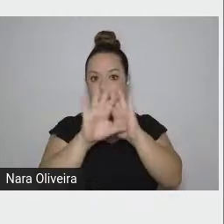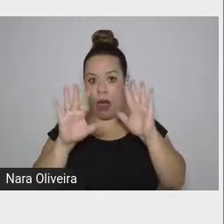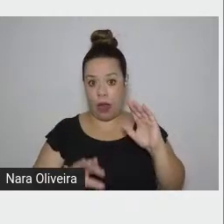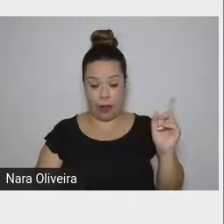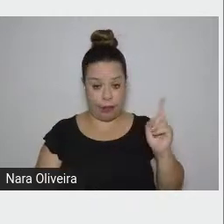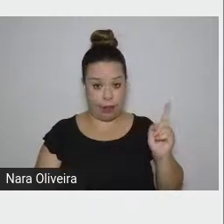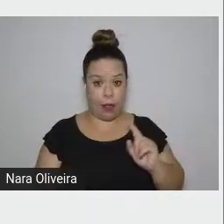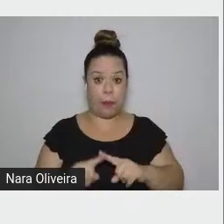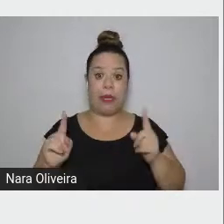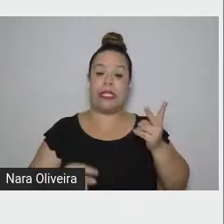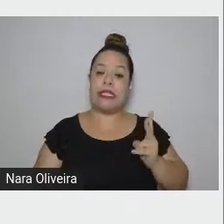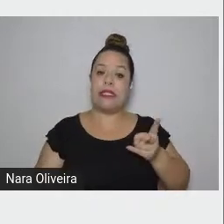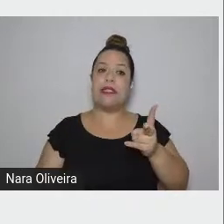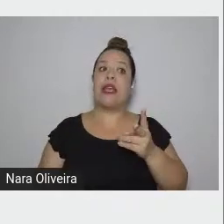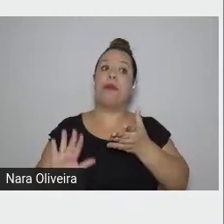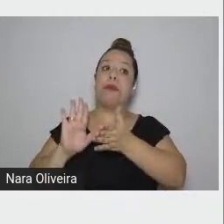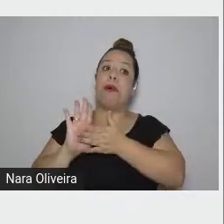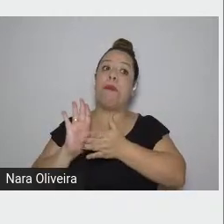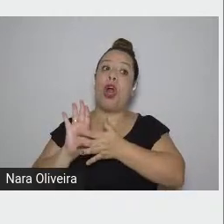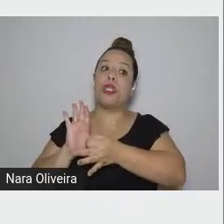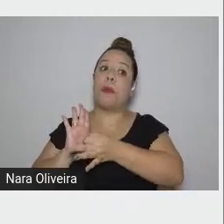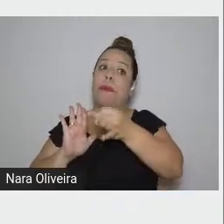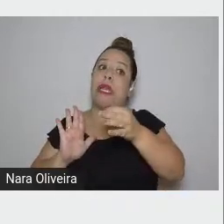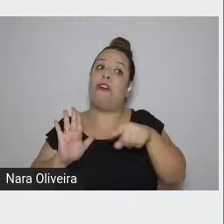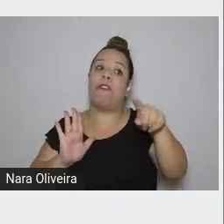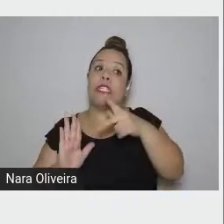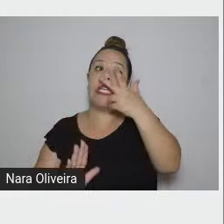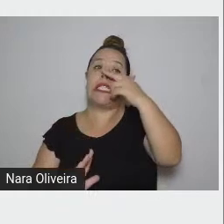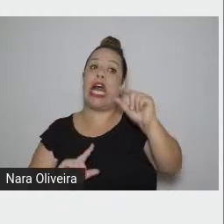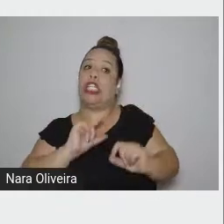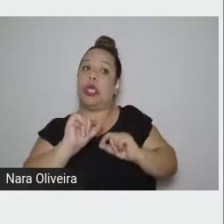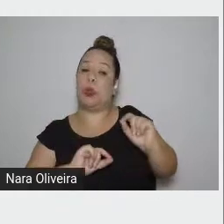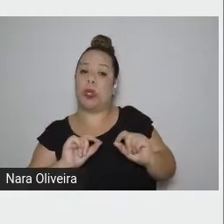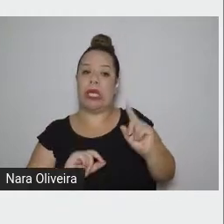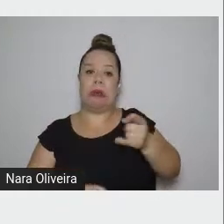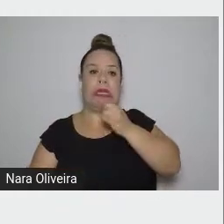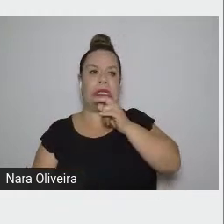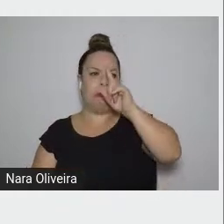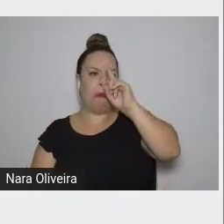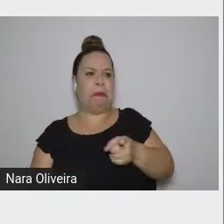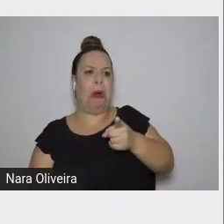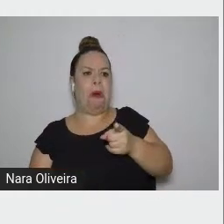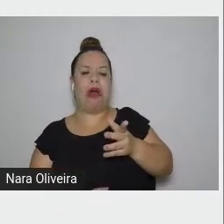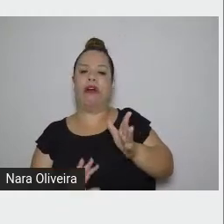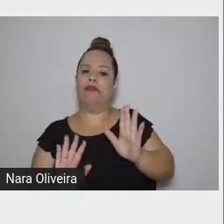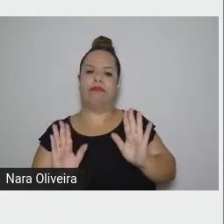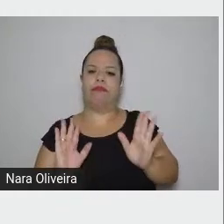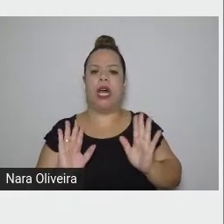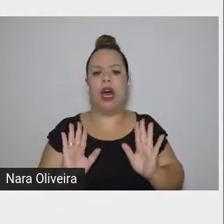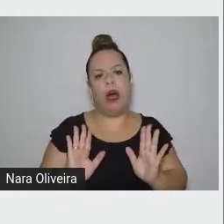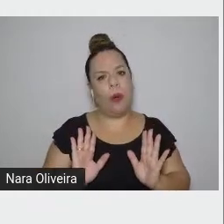sempre uma proposta de sentido e não uma imposição do mesmo.